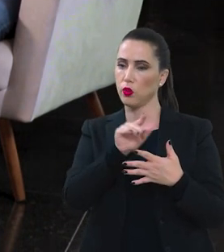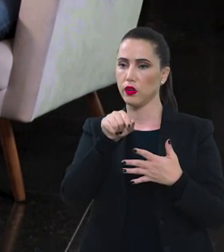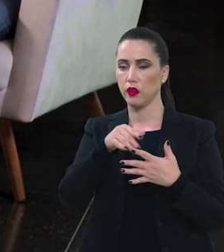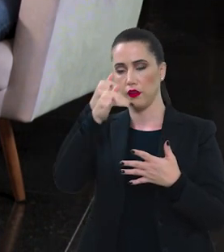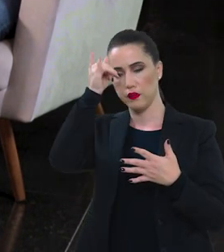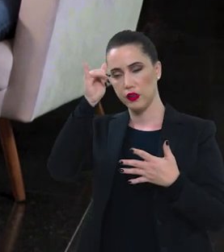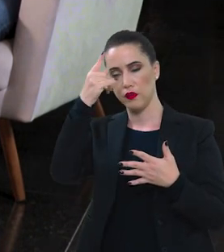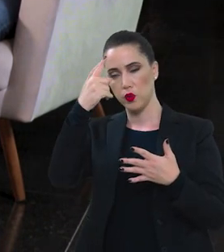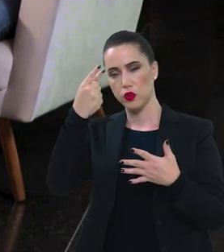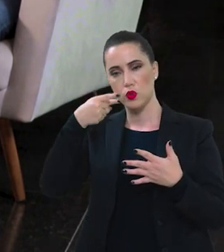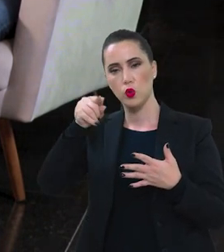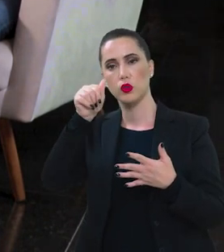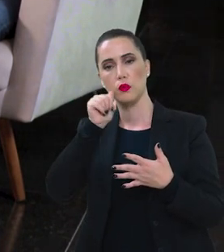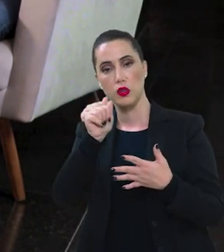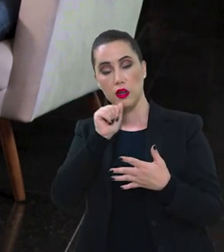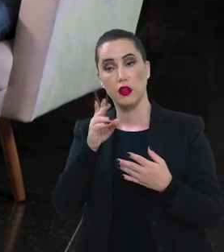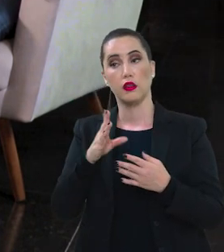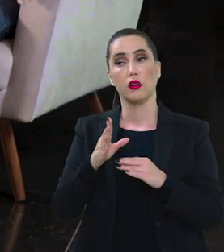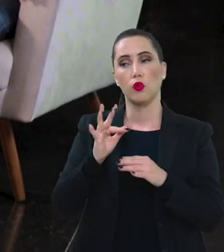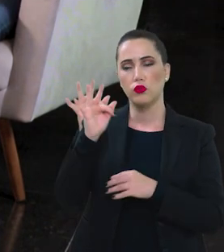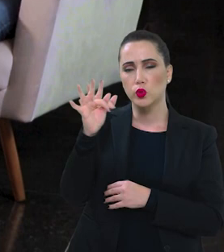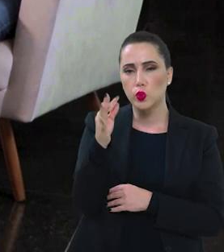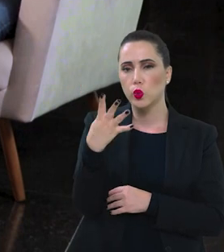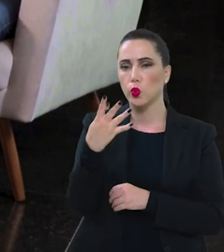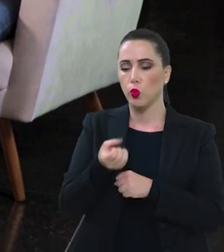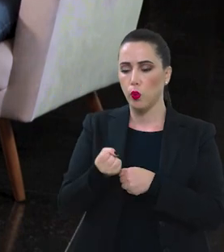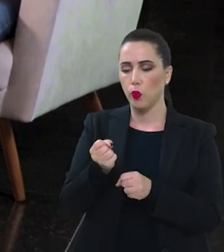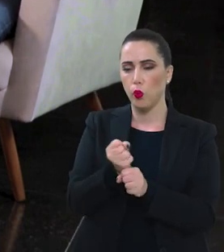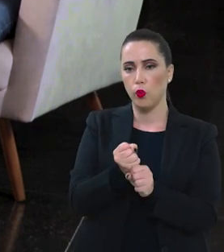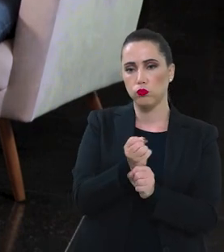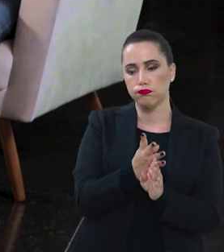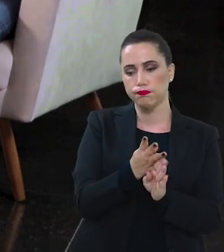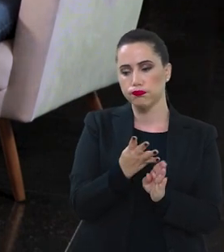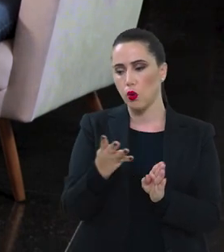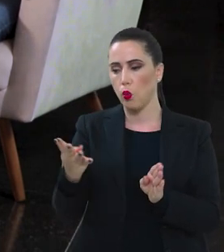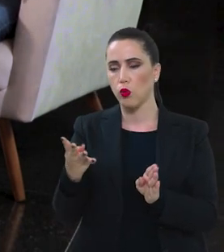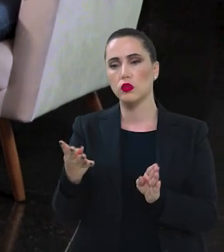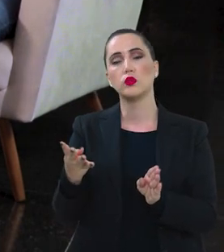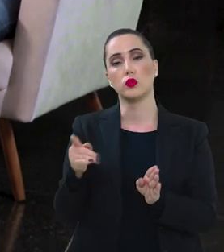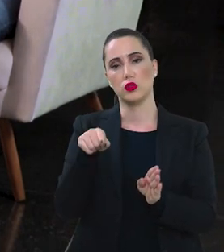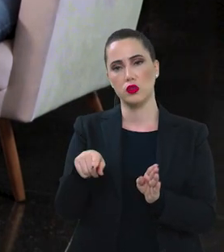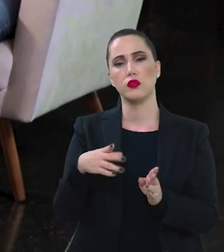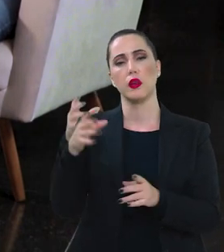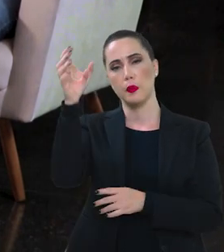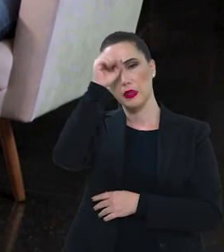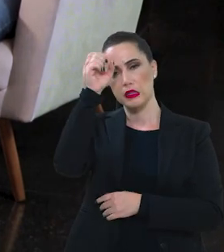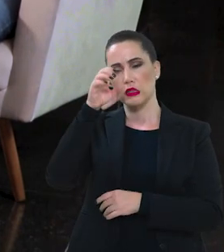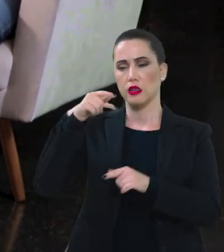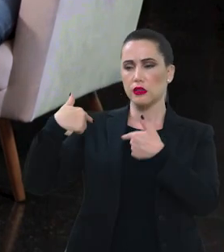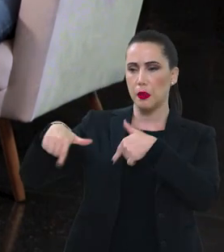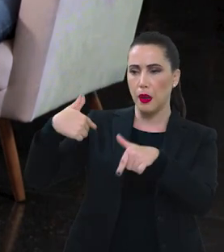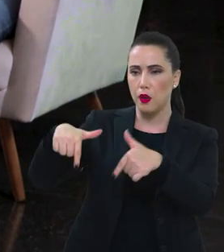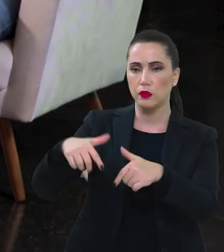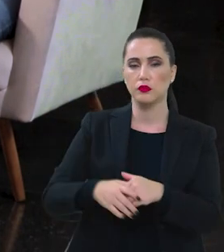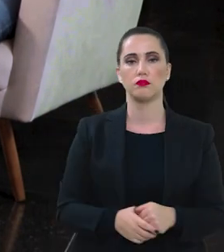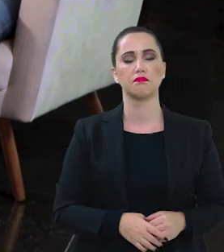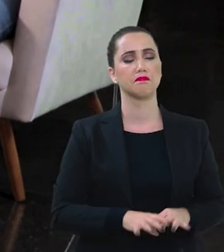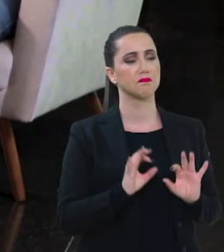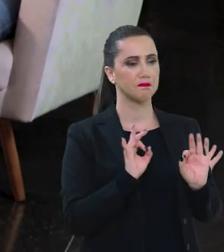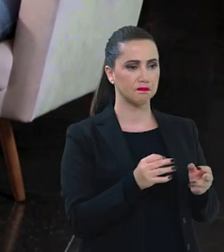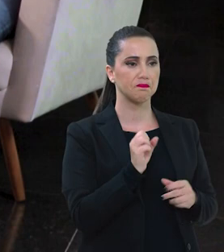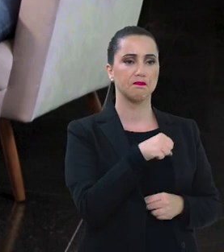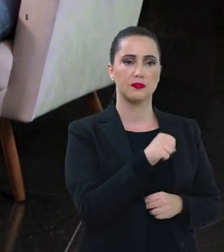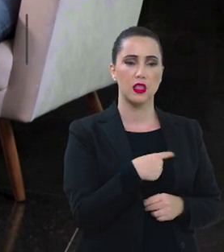missão os próximos quatro anos vão ser anos de bastante aprendizado e trabalho com certeza